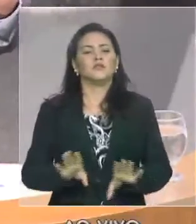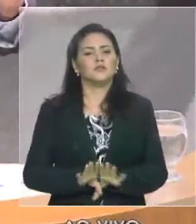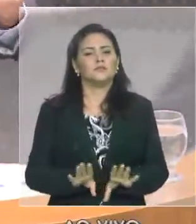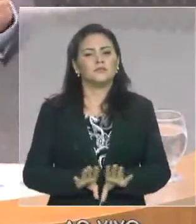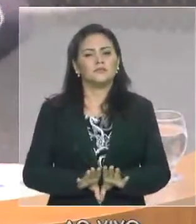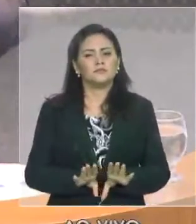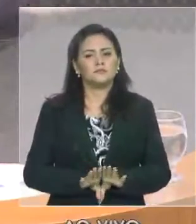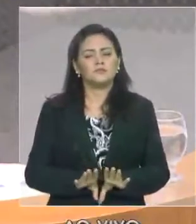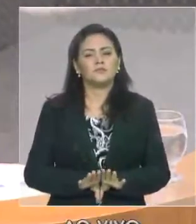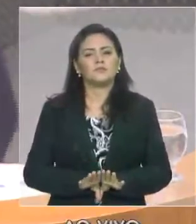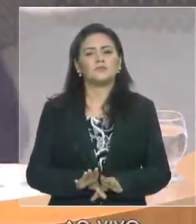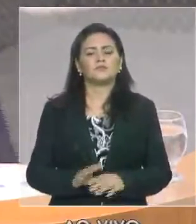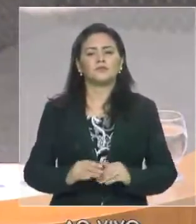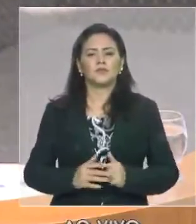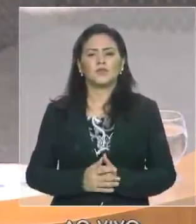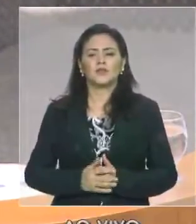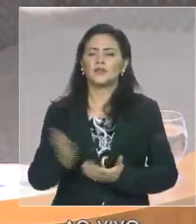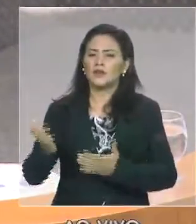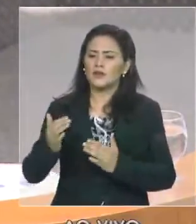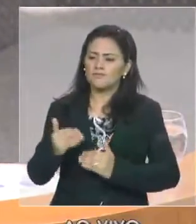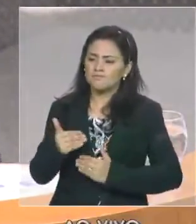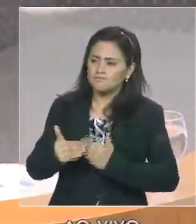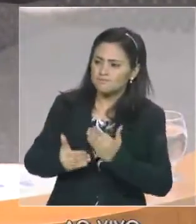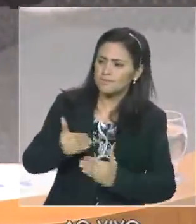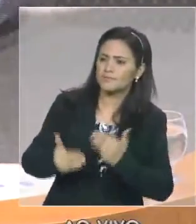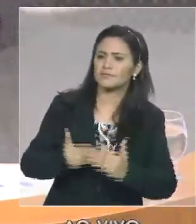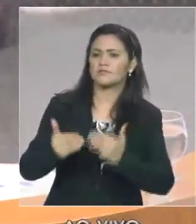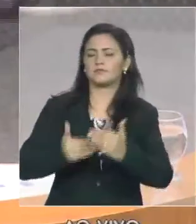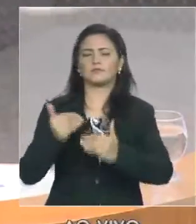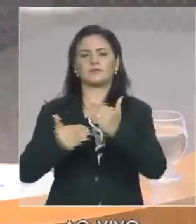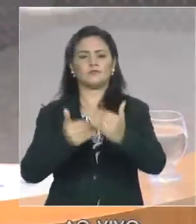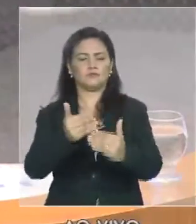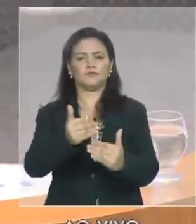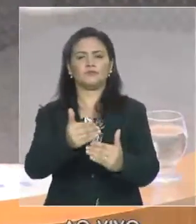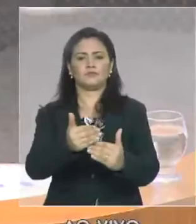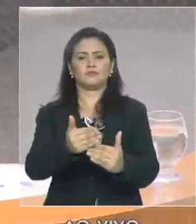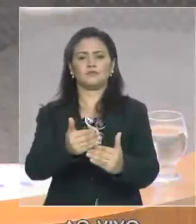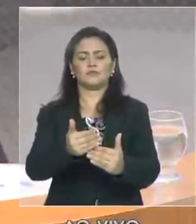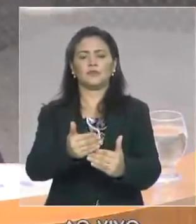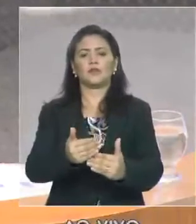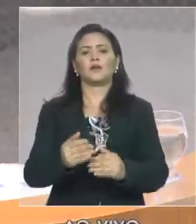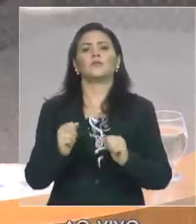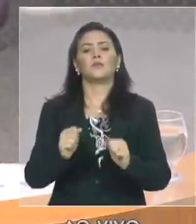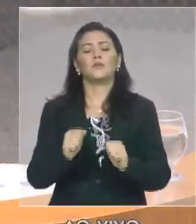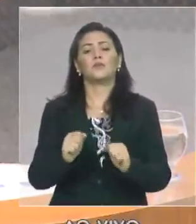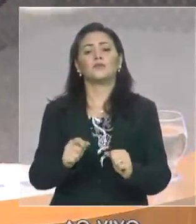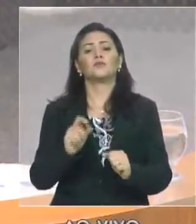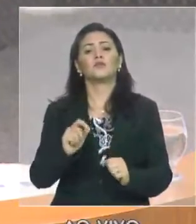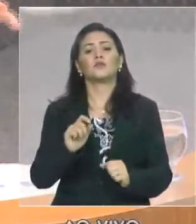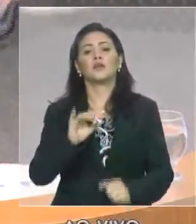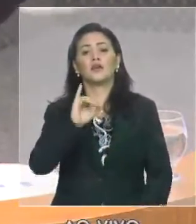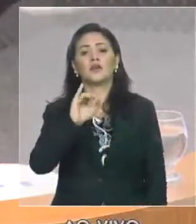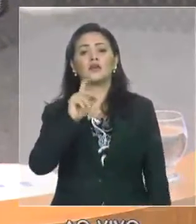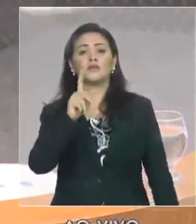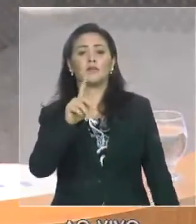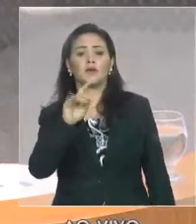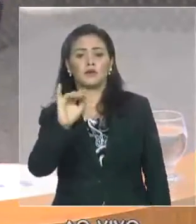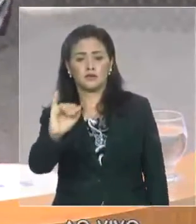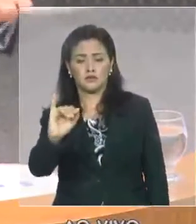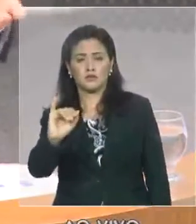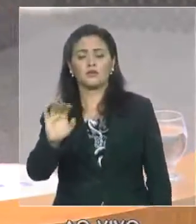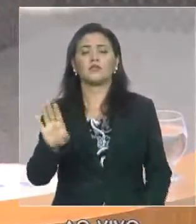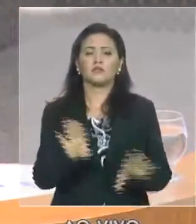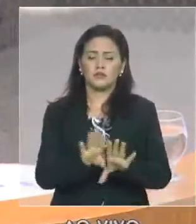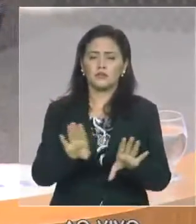retomada do crescimento em termos nacionais, para que nós possamos ampliar a arrecadação de imposto de renda e IPI, e, no caso do Estado,